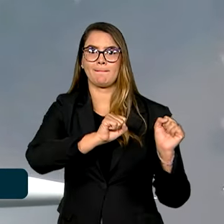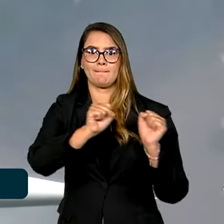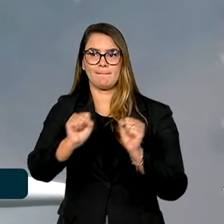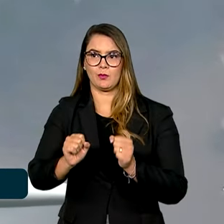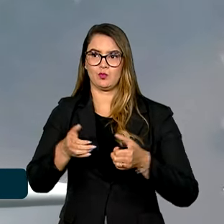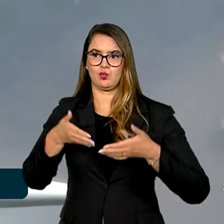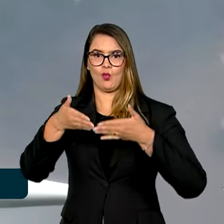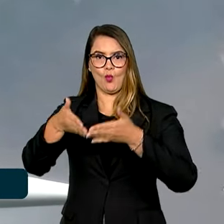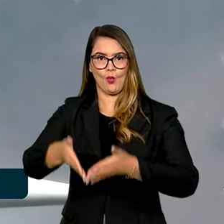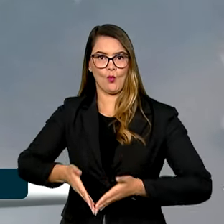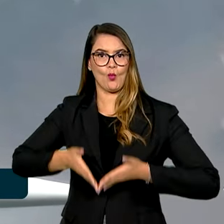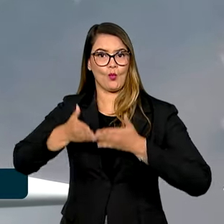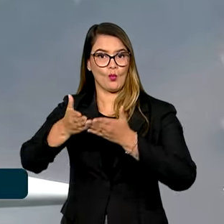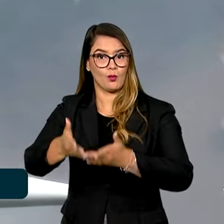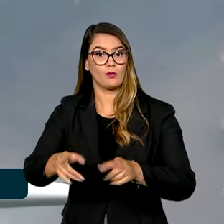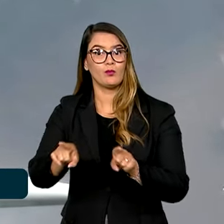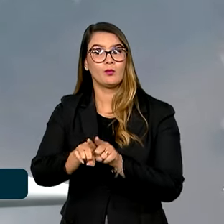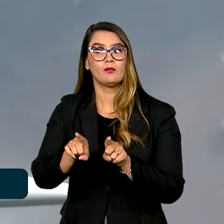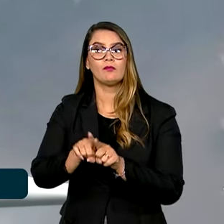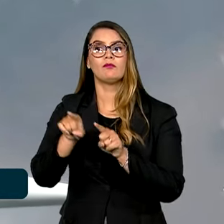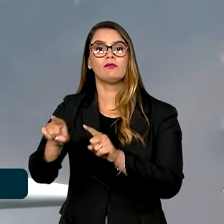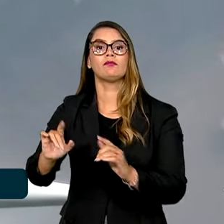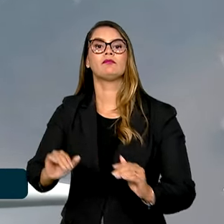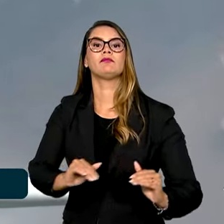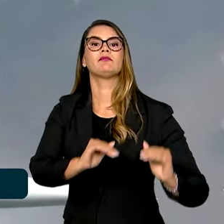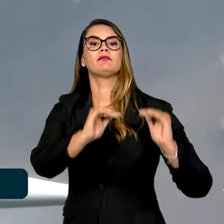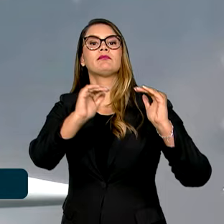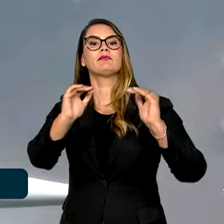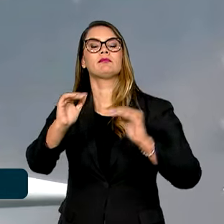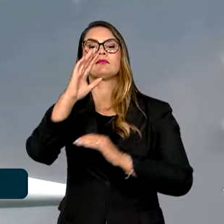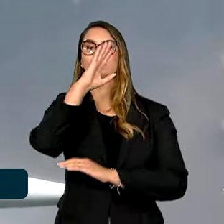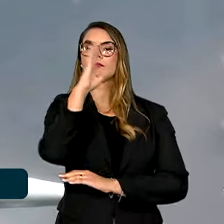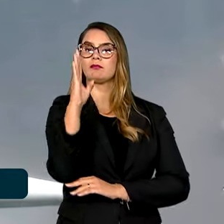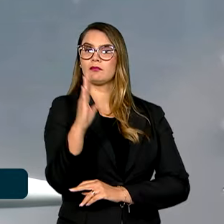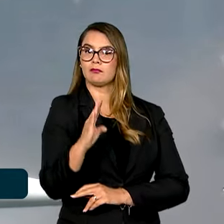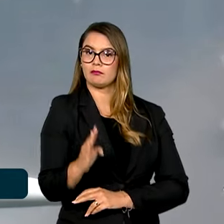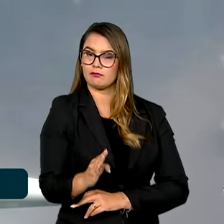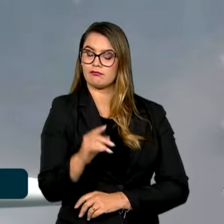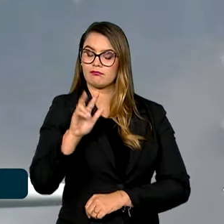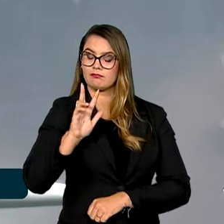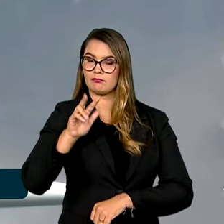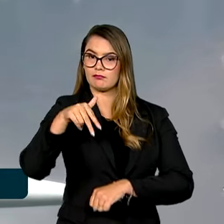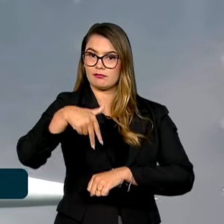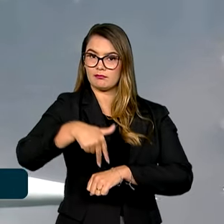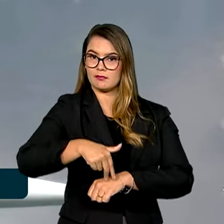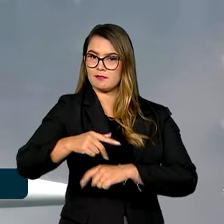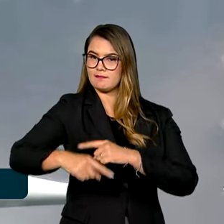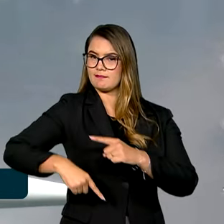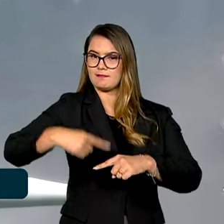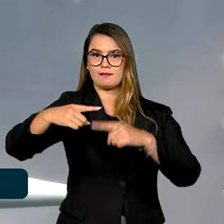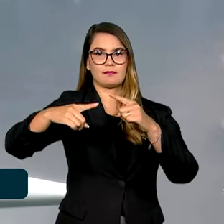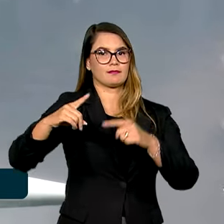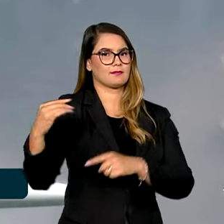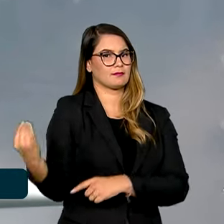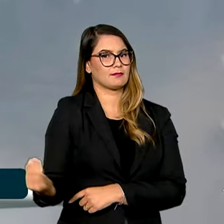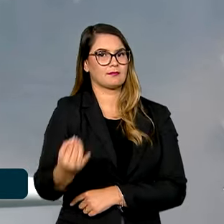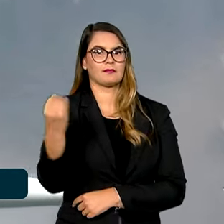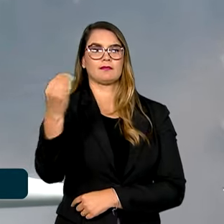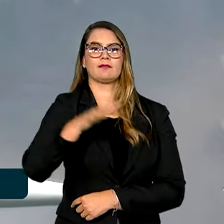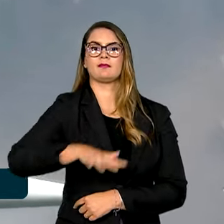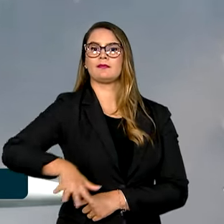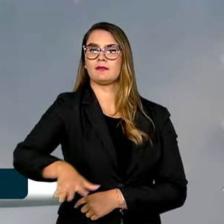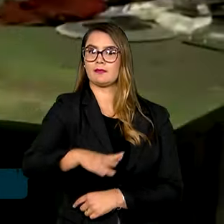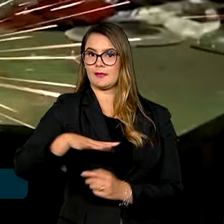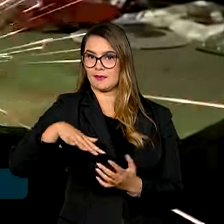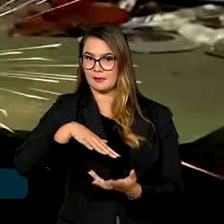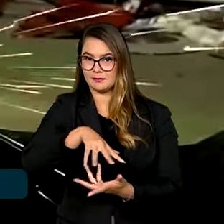mas também porque elevam a projeção do Brasil como um ator cada vez mais relevante no cenário